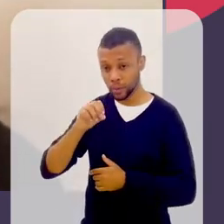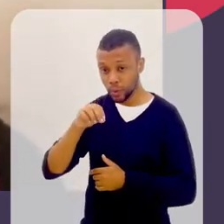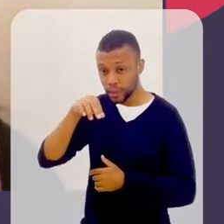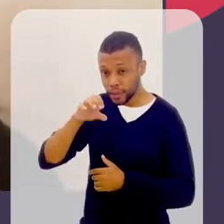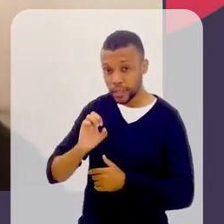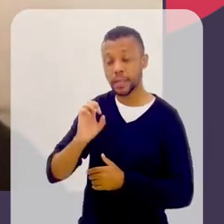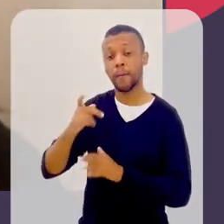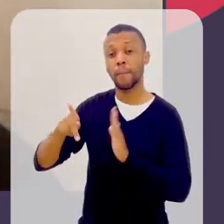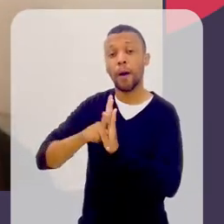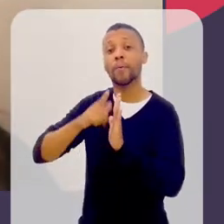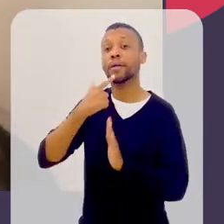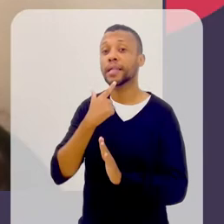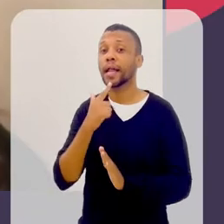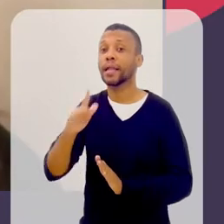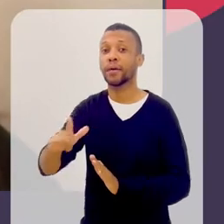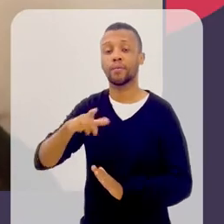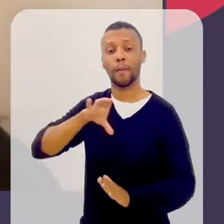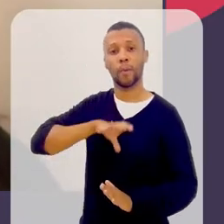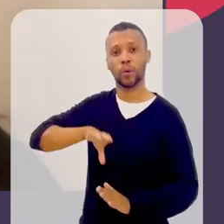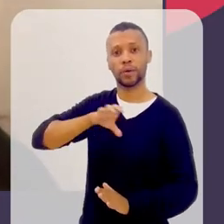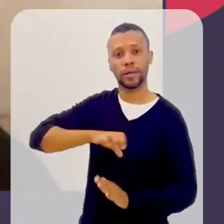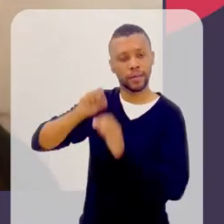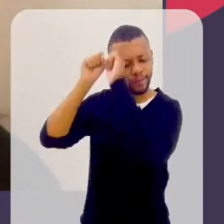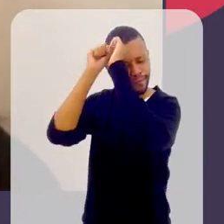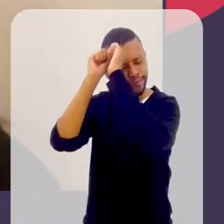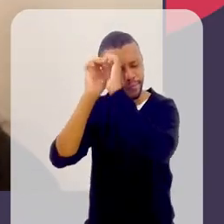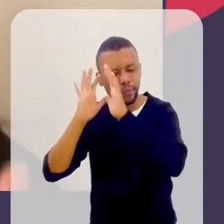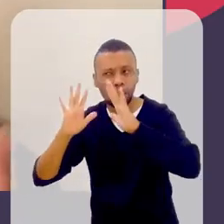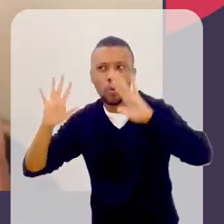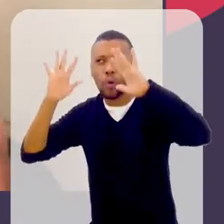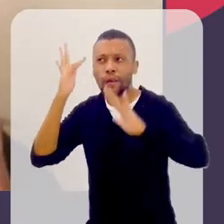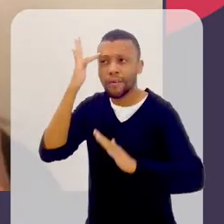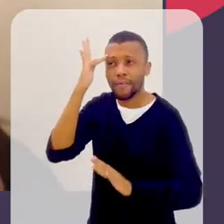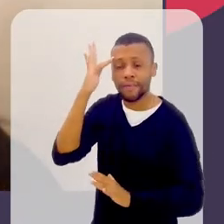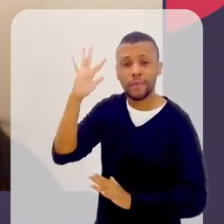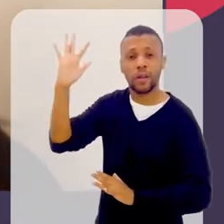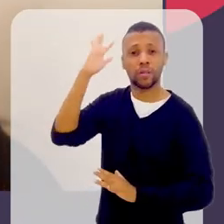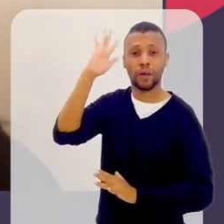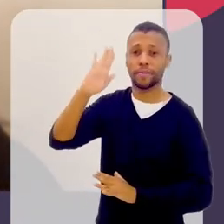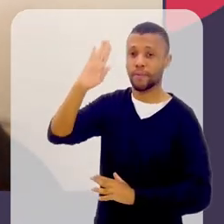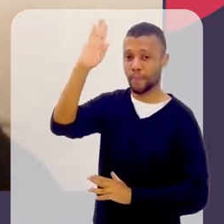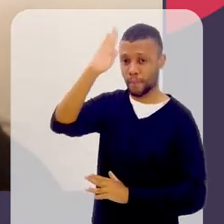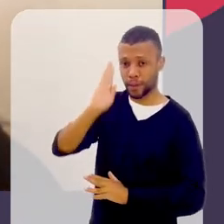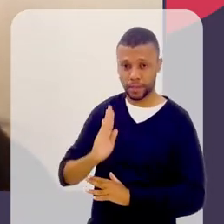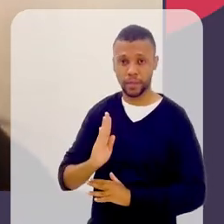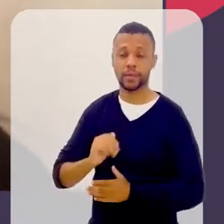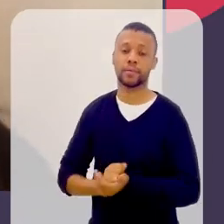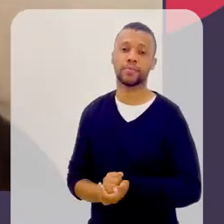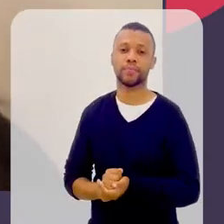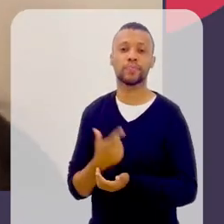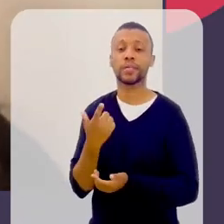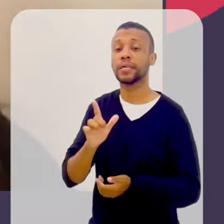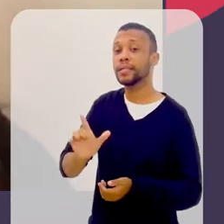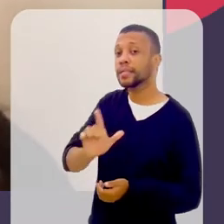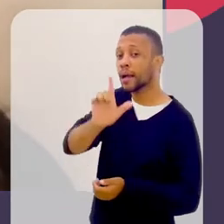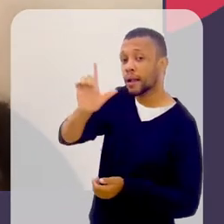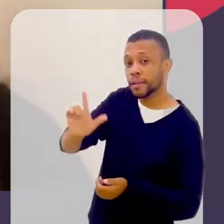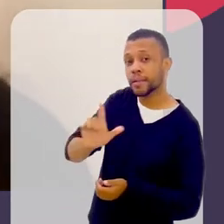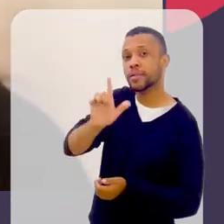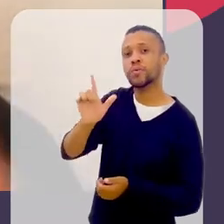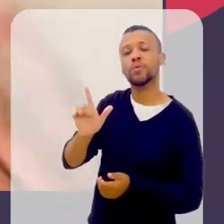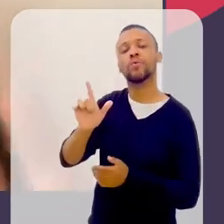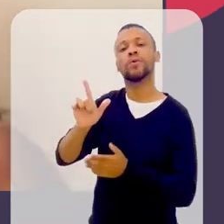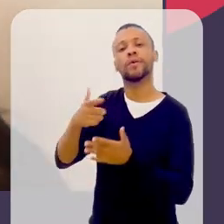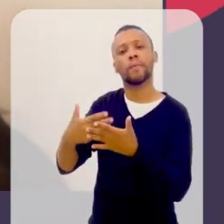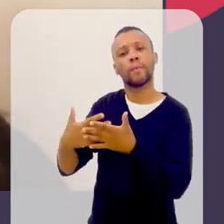língua portuguesa, o cânone do pensamento filosófico brasileiro, e, enfim,